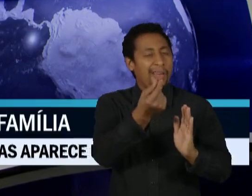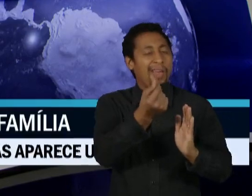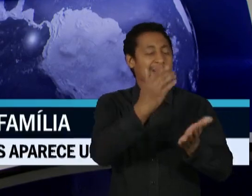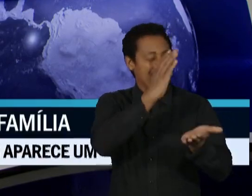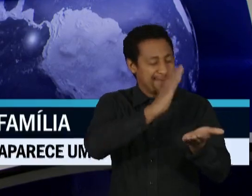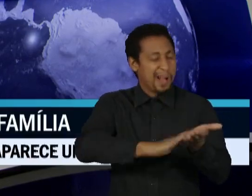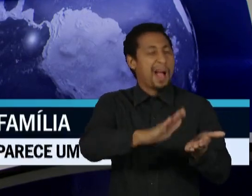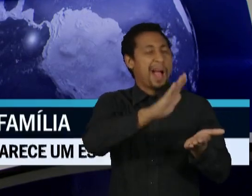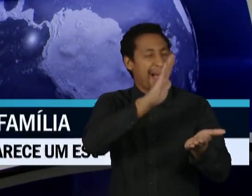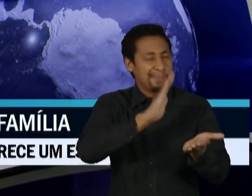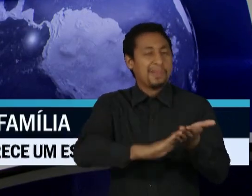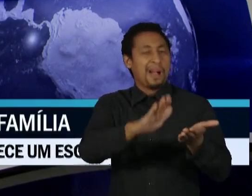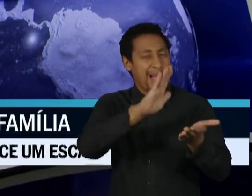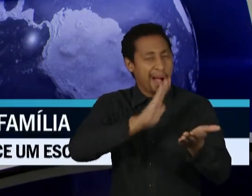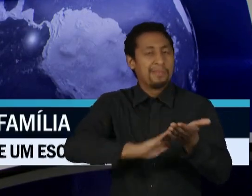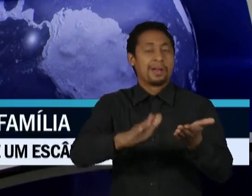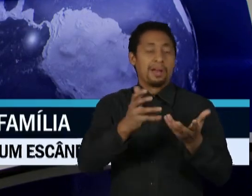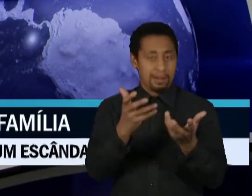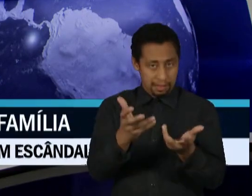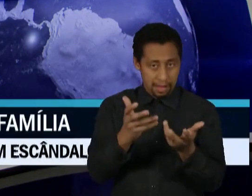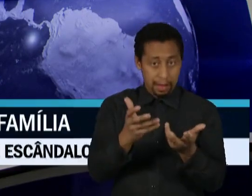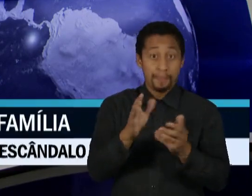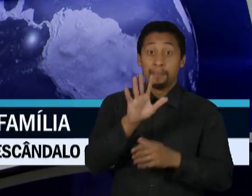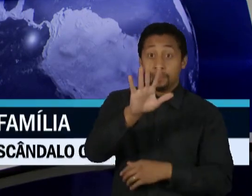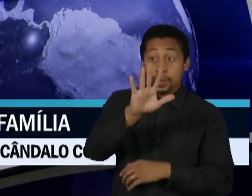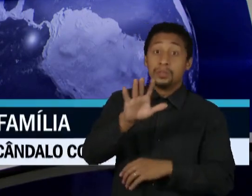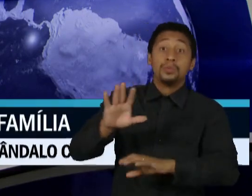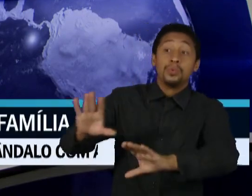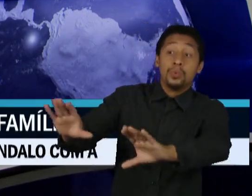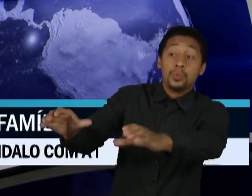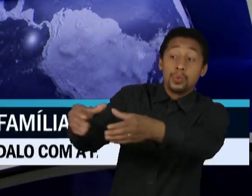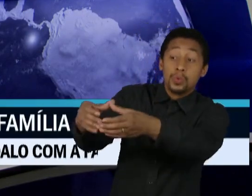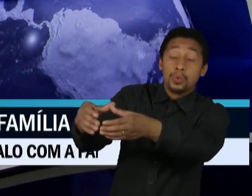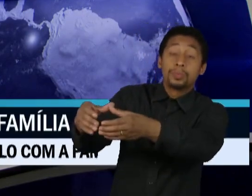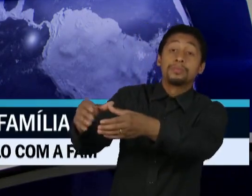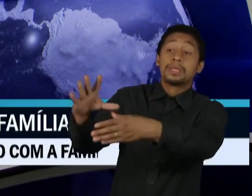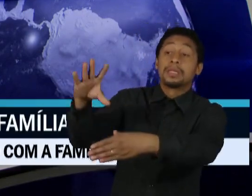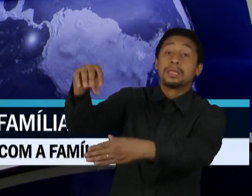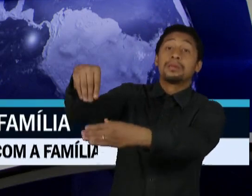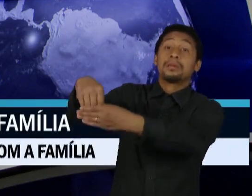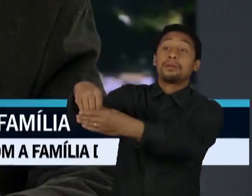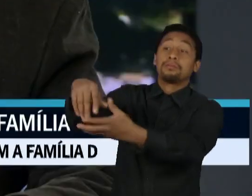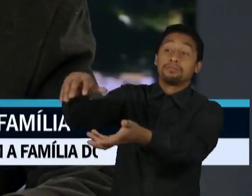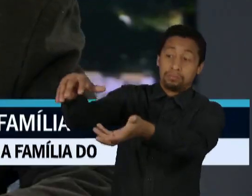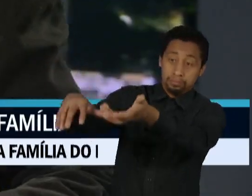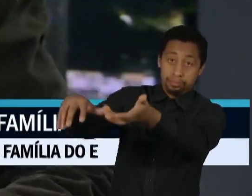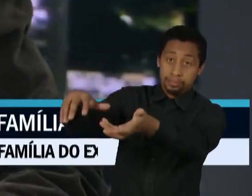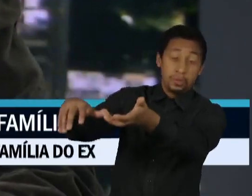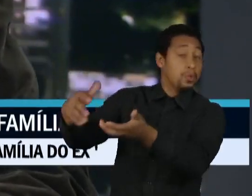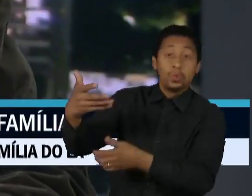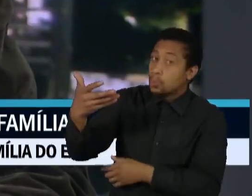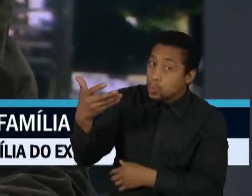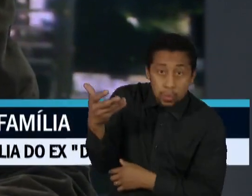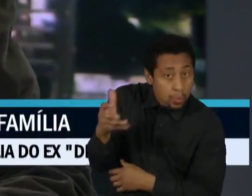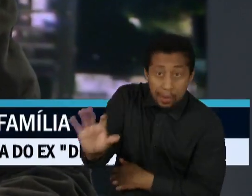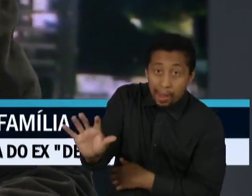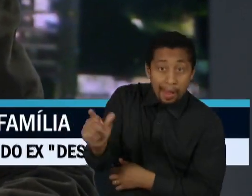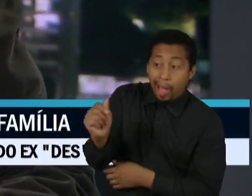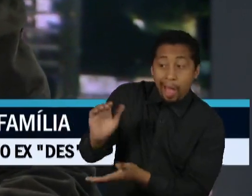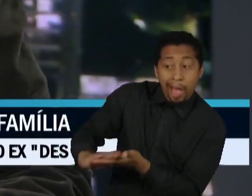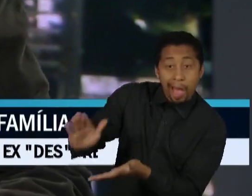e gente no parlamento que não quer gastar dinheiro para aplicar no seu sítio,